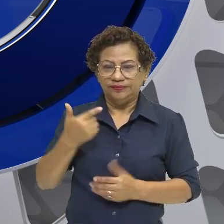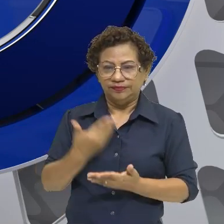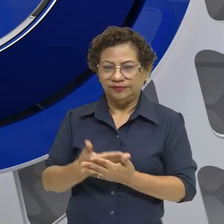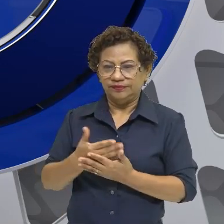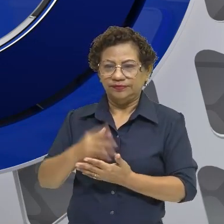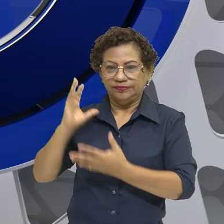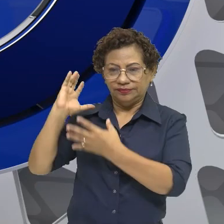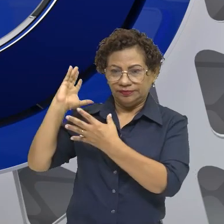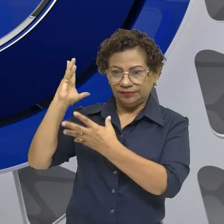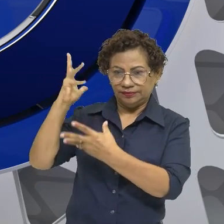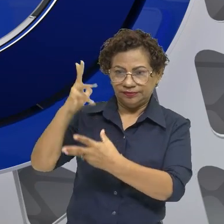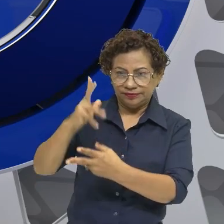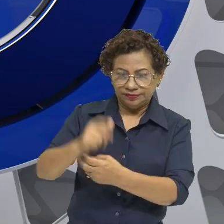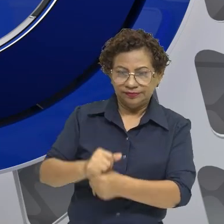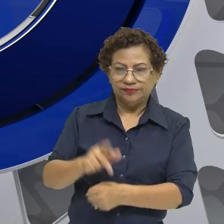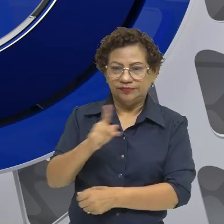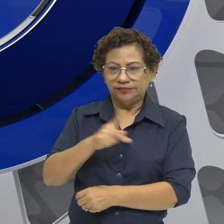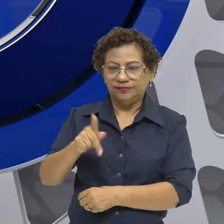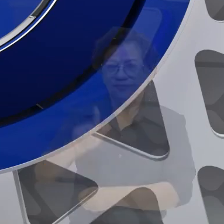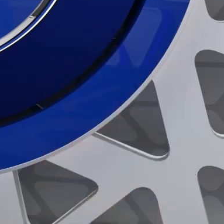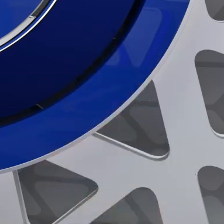revisão com a professora Gabriela.